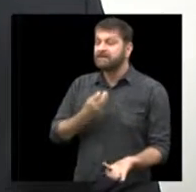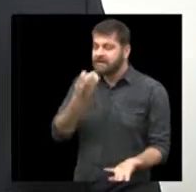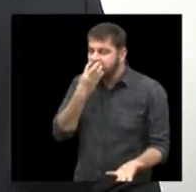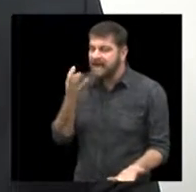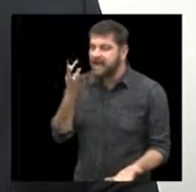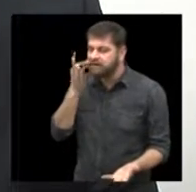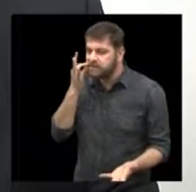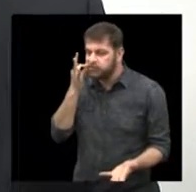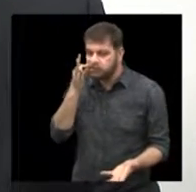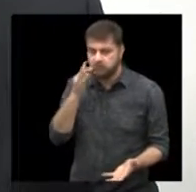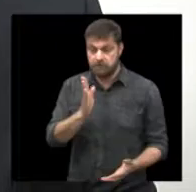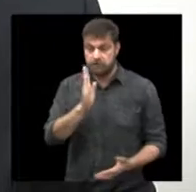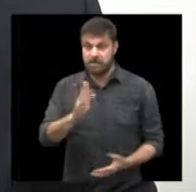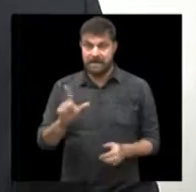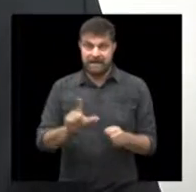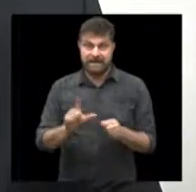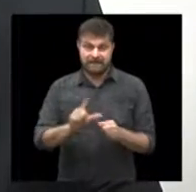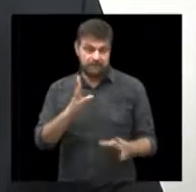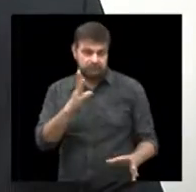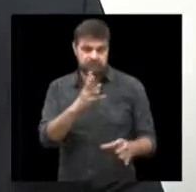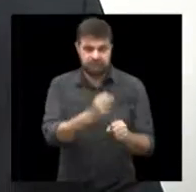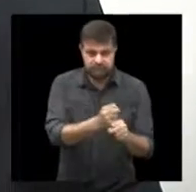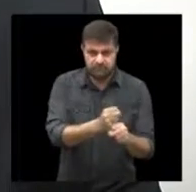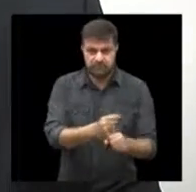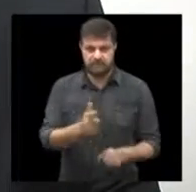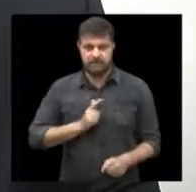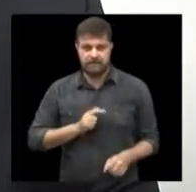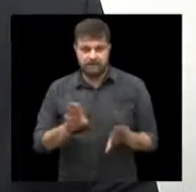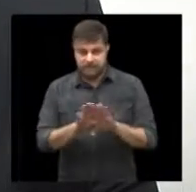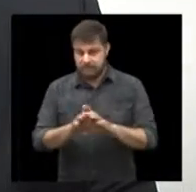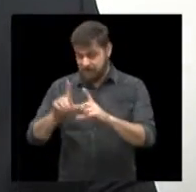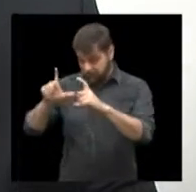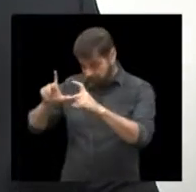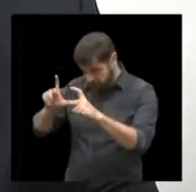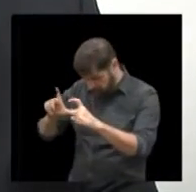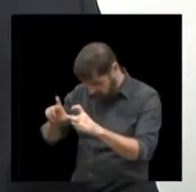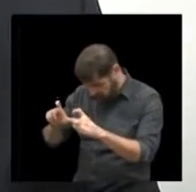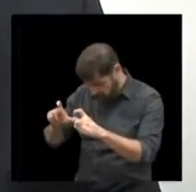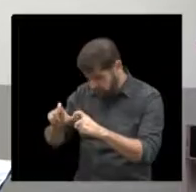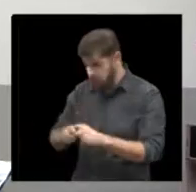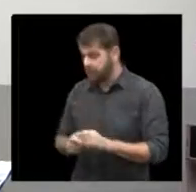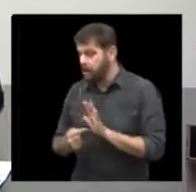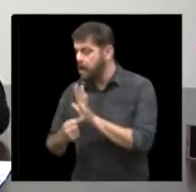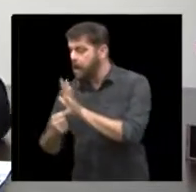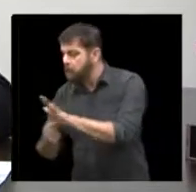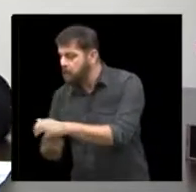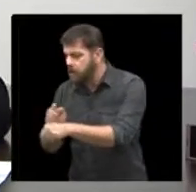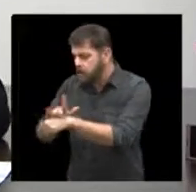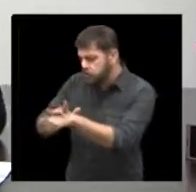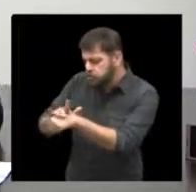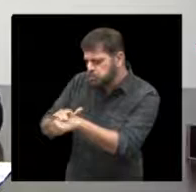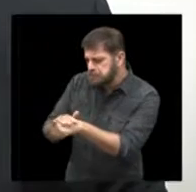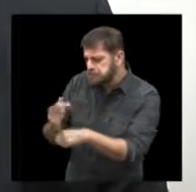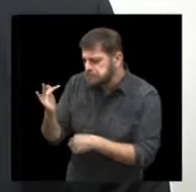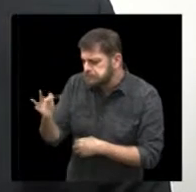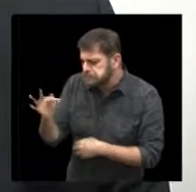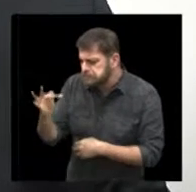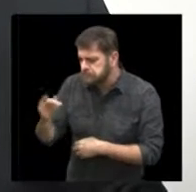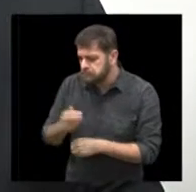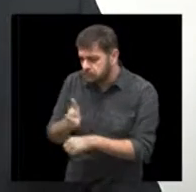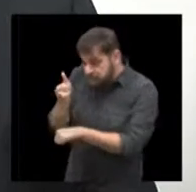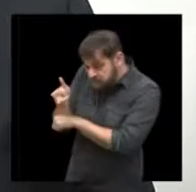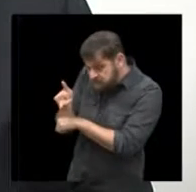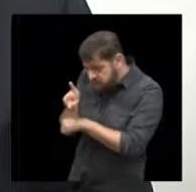animal. E uma novidade dessa plataforma ele também pode fotografar lesões, pode fotografar fazer um